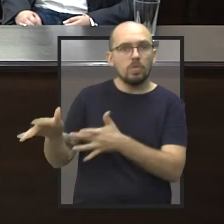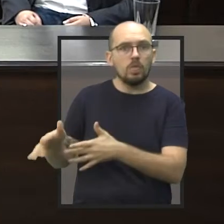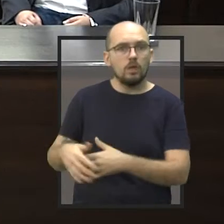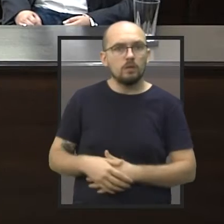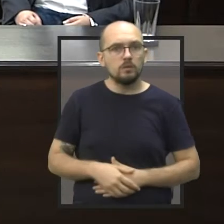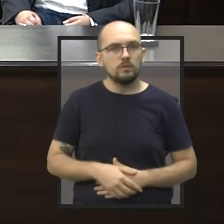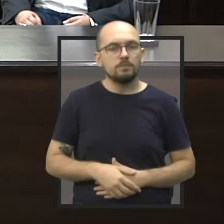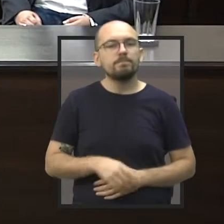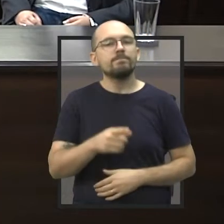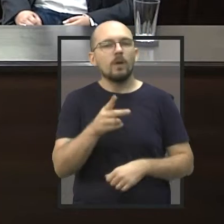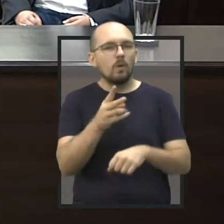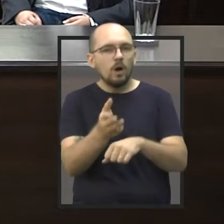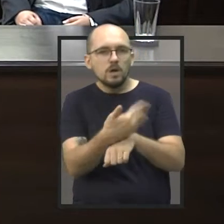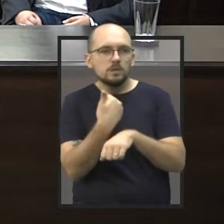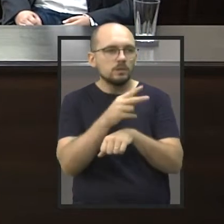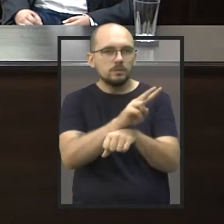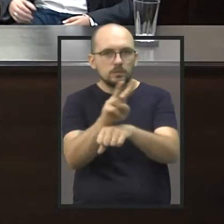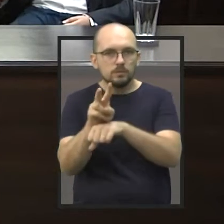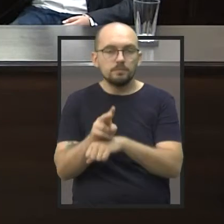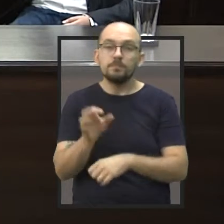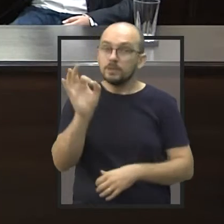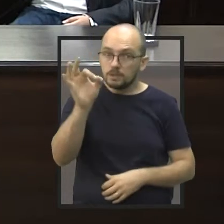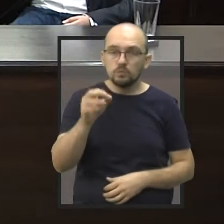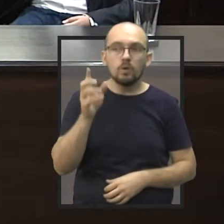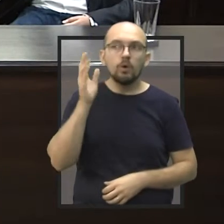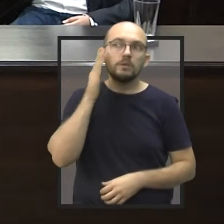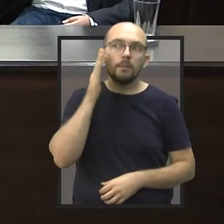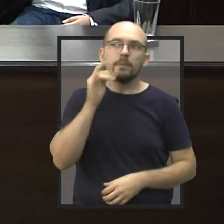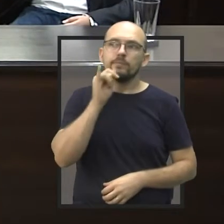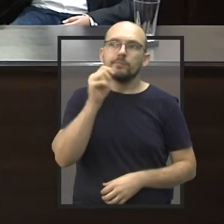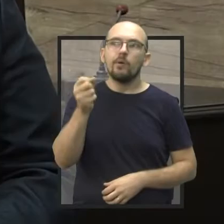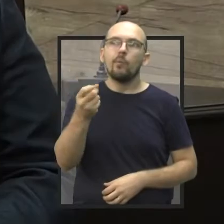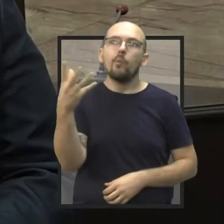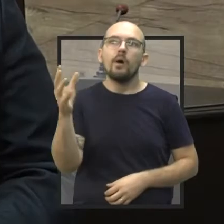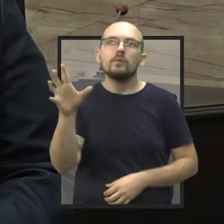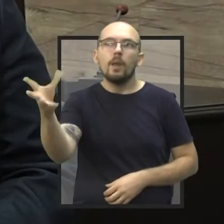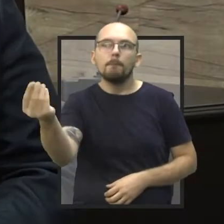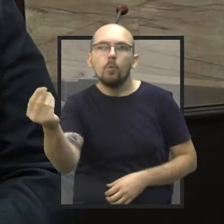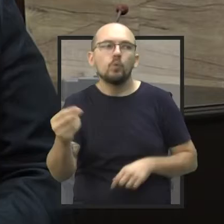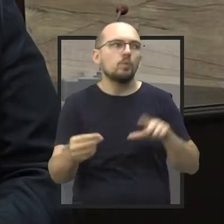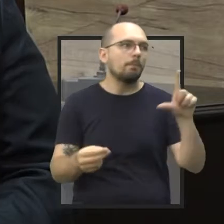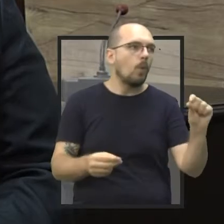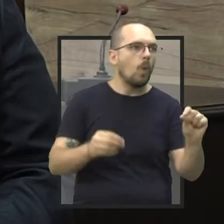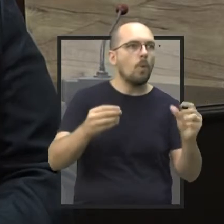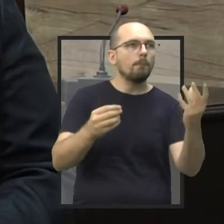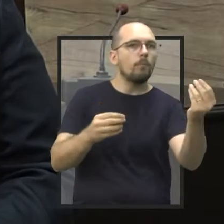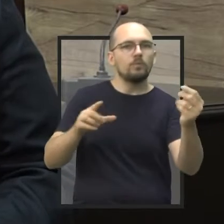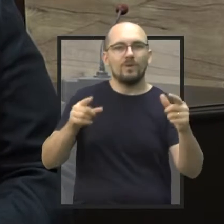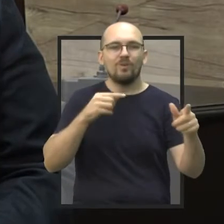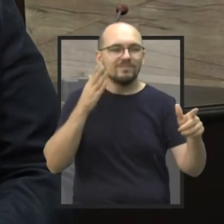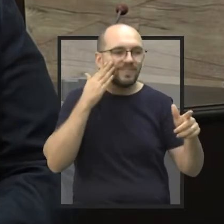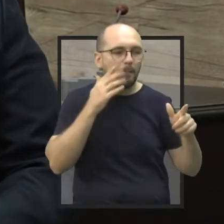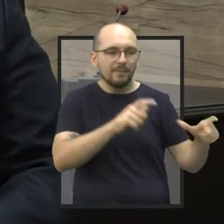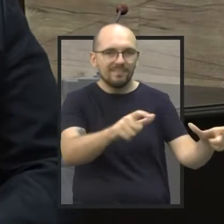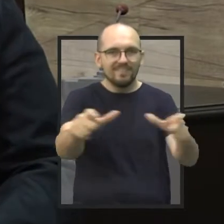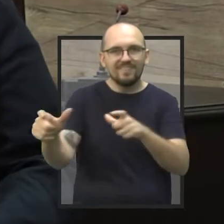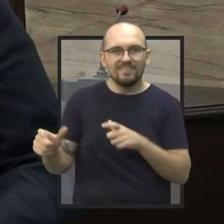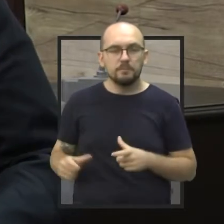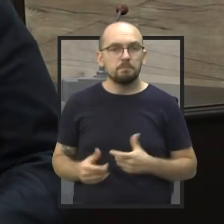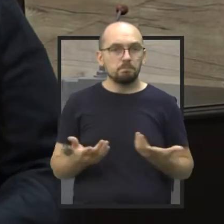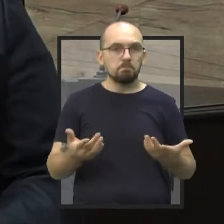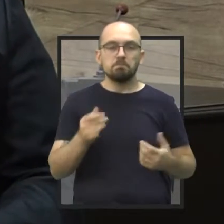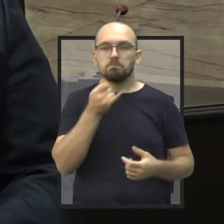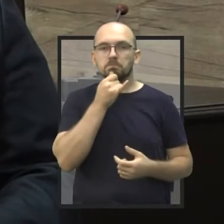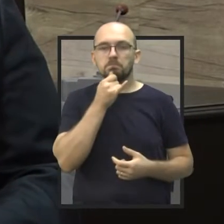Trabalho de monitoramento da doença. Isso, monitorar por região, pode fazer. Agora, através de jornais,